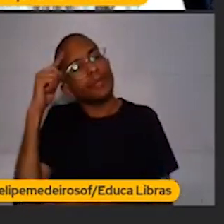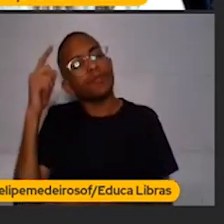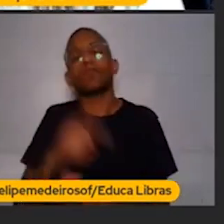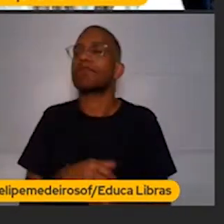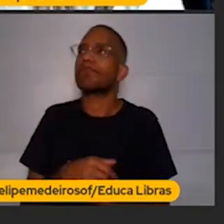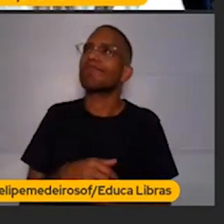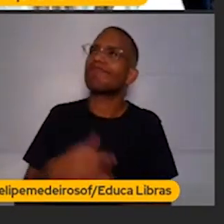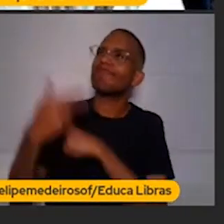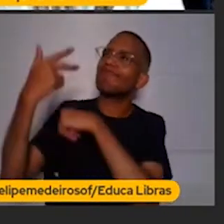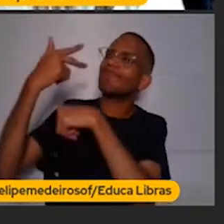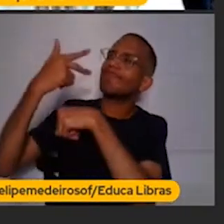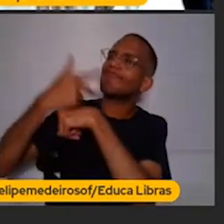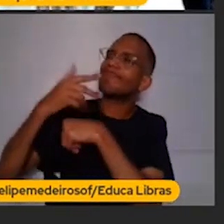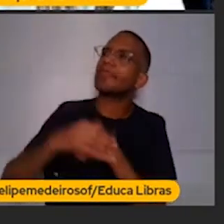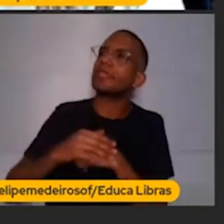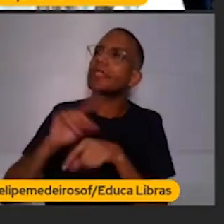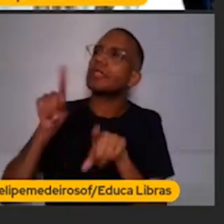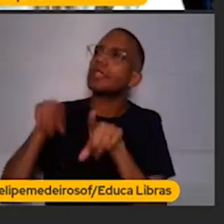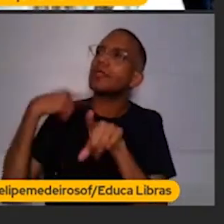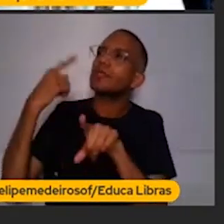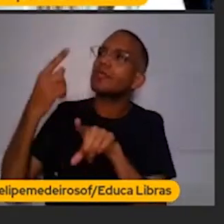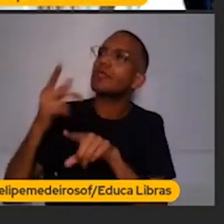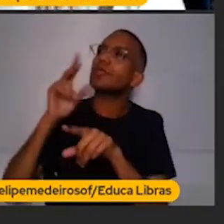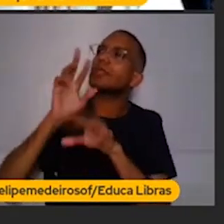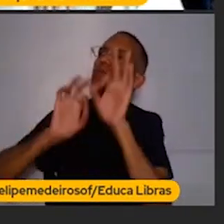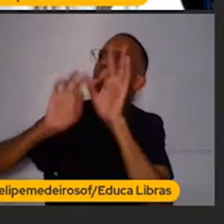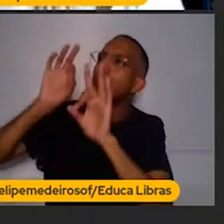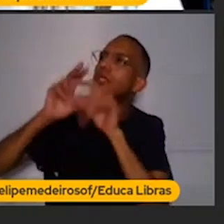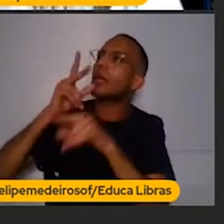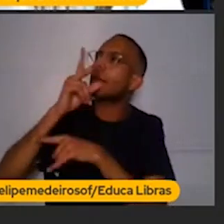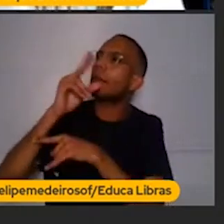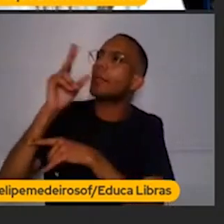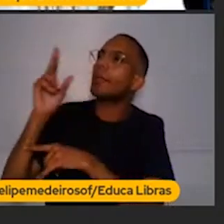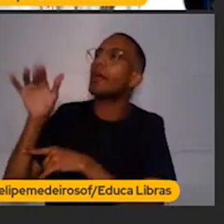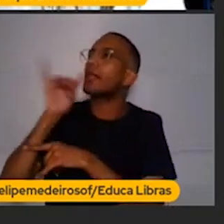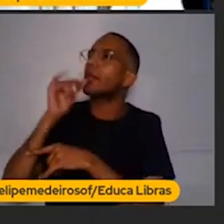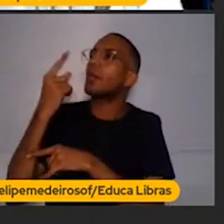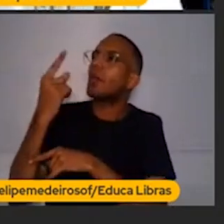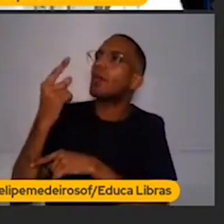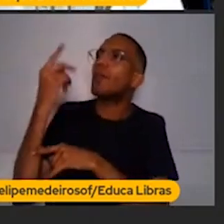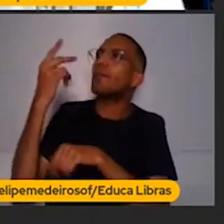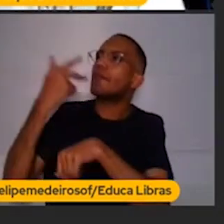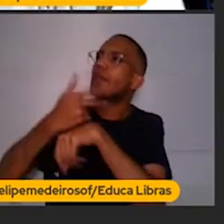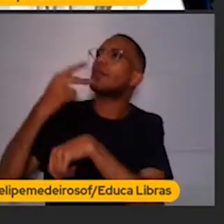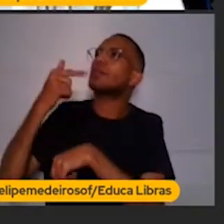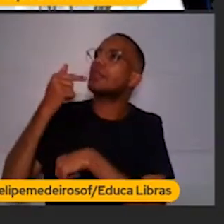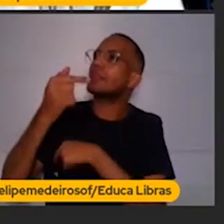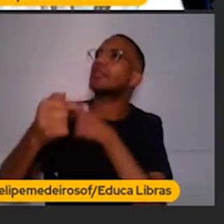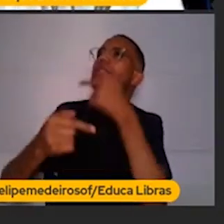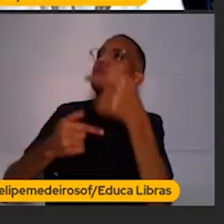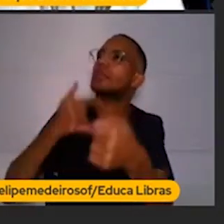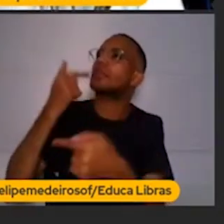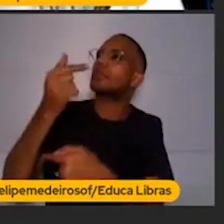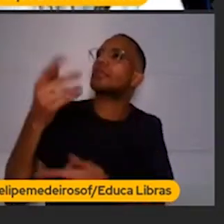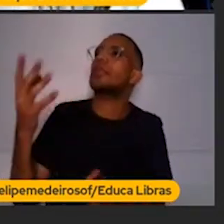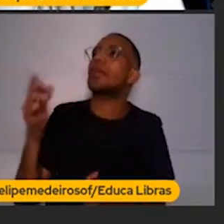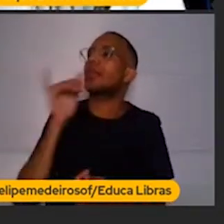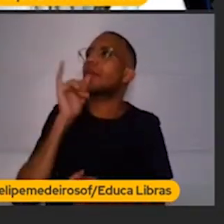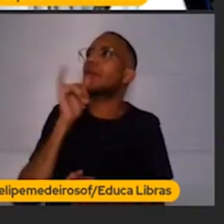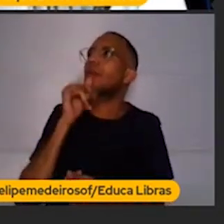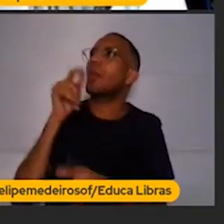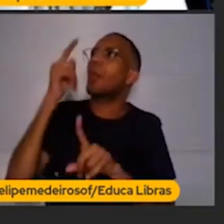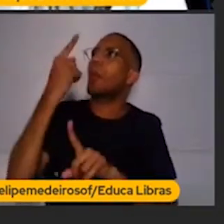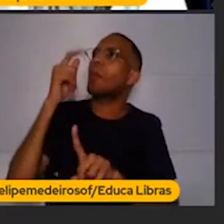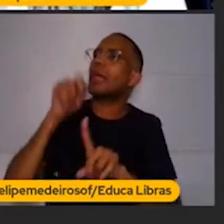gravar um vídeo e editar, gravar um vídeo toda semana e editá-lo. Então, pensando em um mês, quatro semanas, quatro vídeos todo mês.